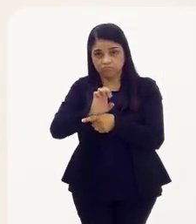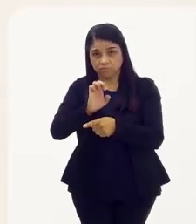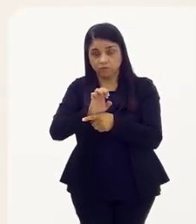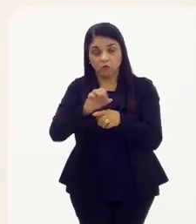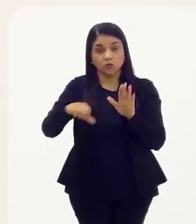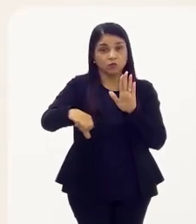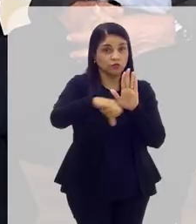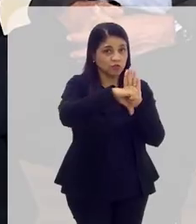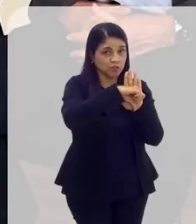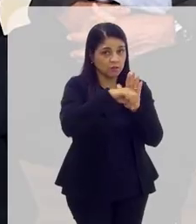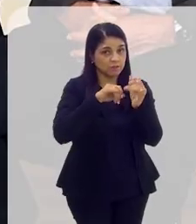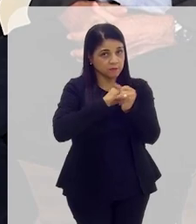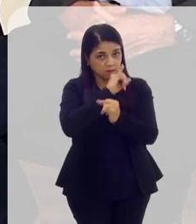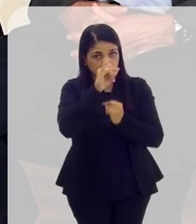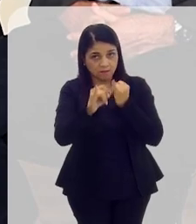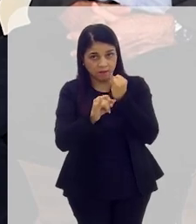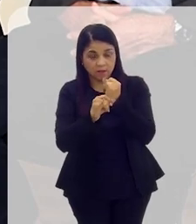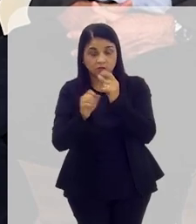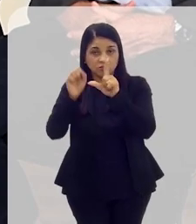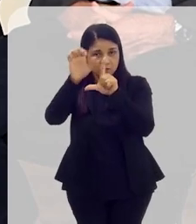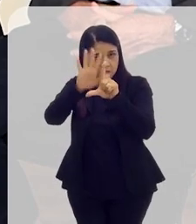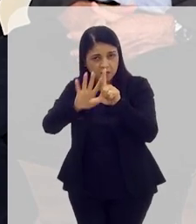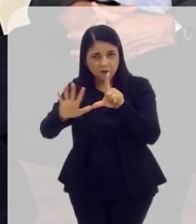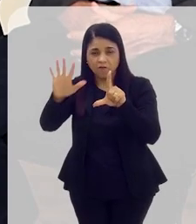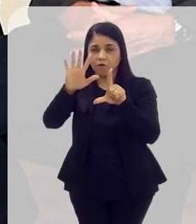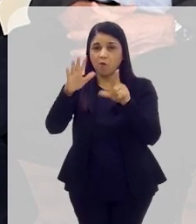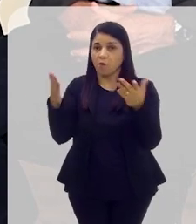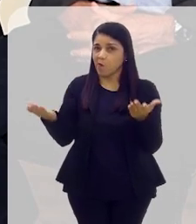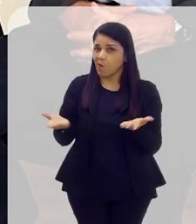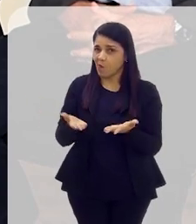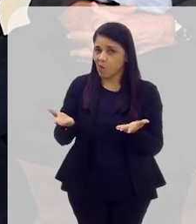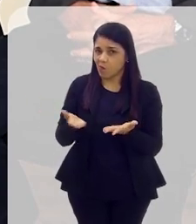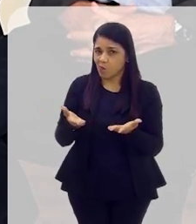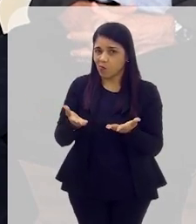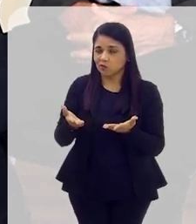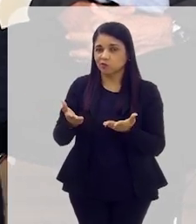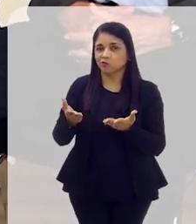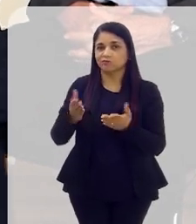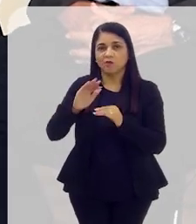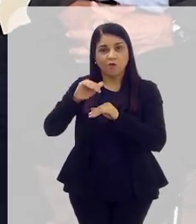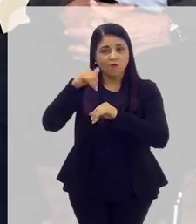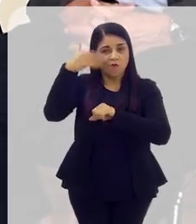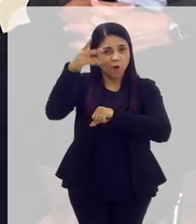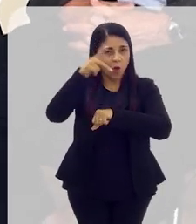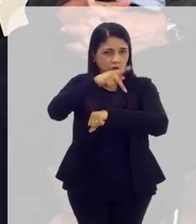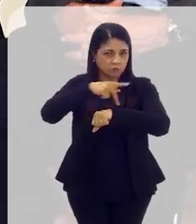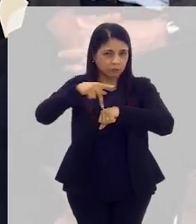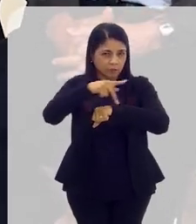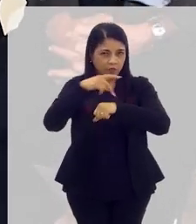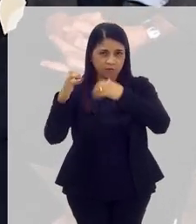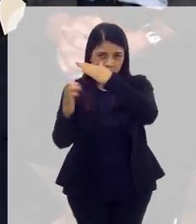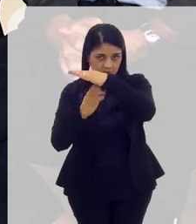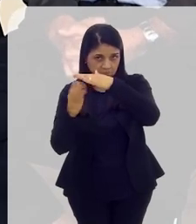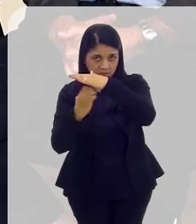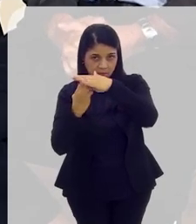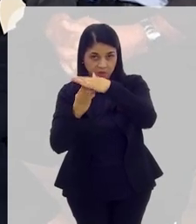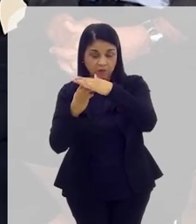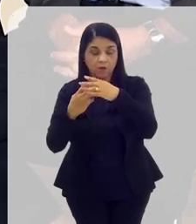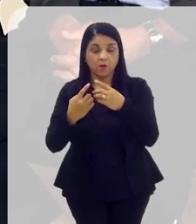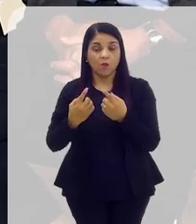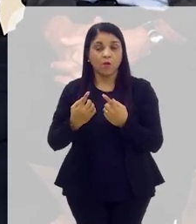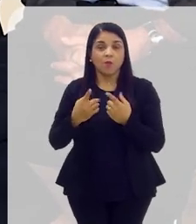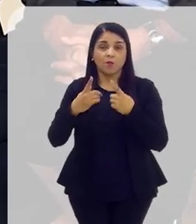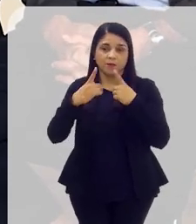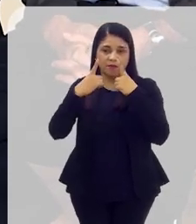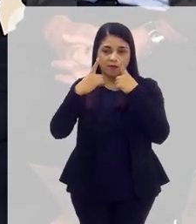aqui da questão dos crimes cibernéticos, as plataformas hoje em dia são de âmbito internacional, então às vezes um crime contra a mulher,